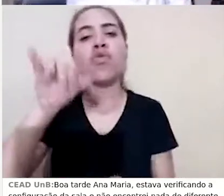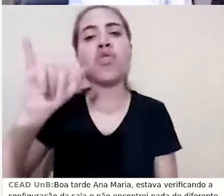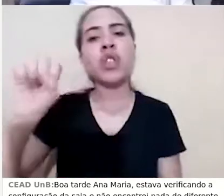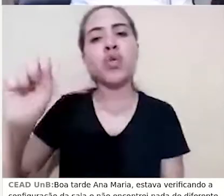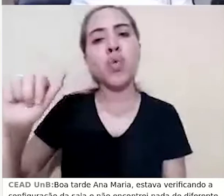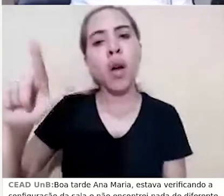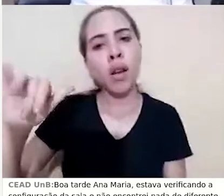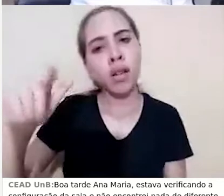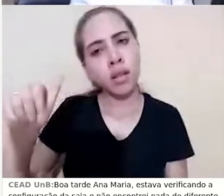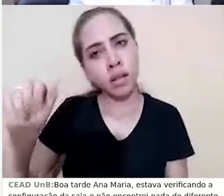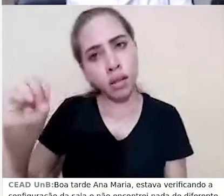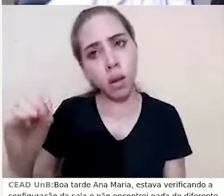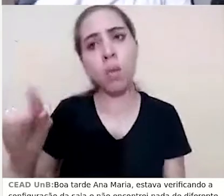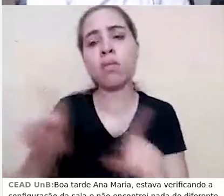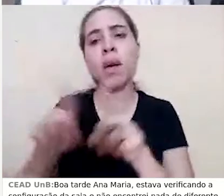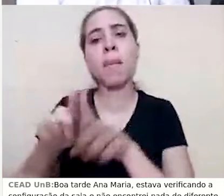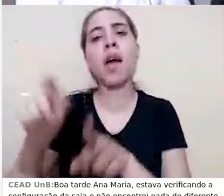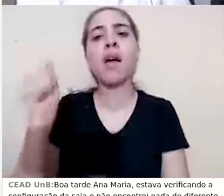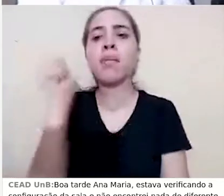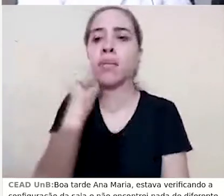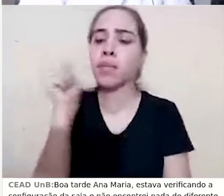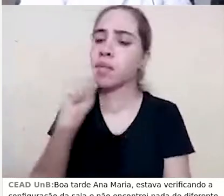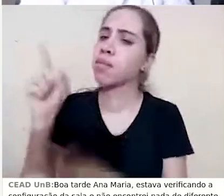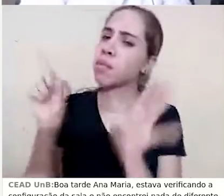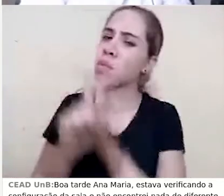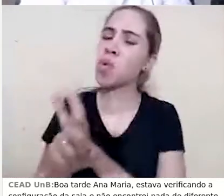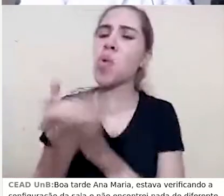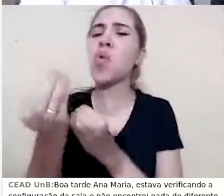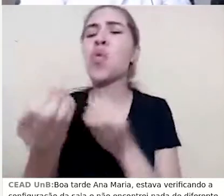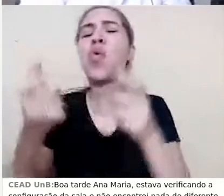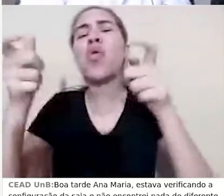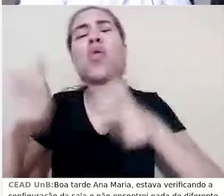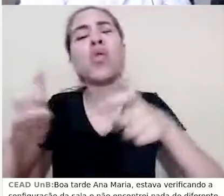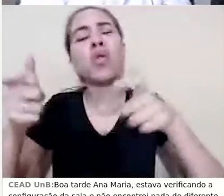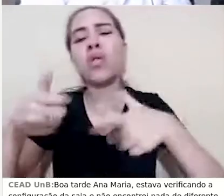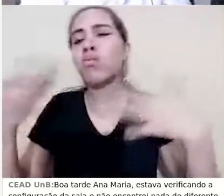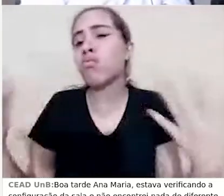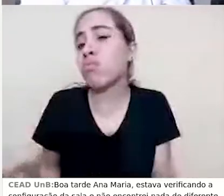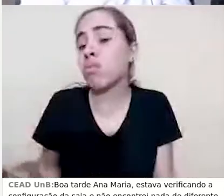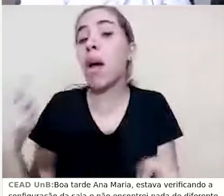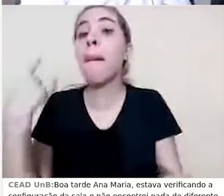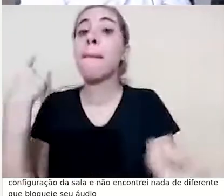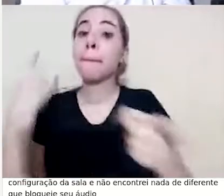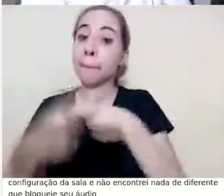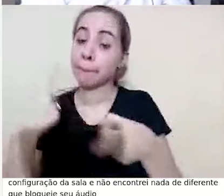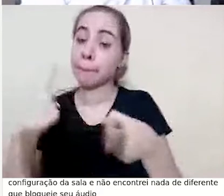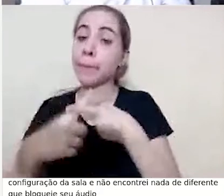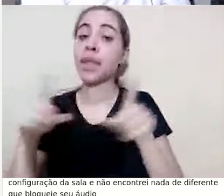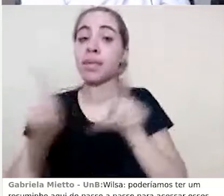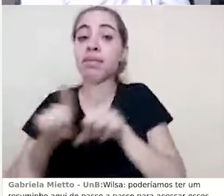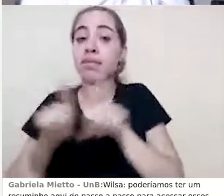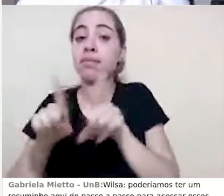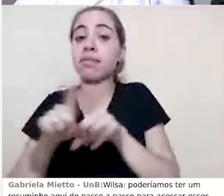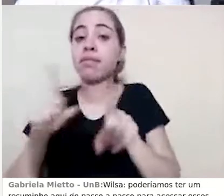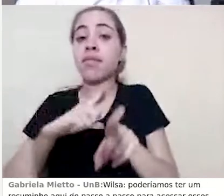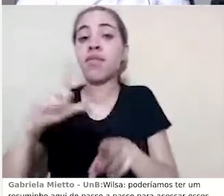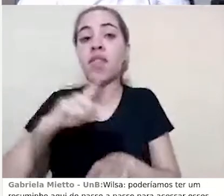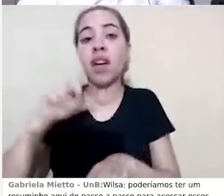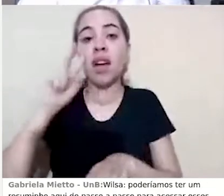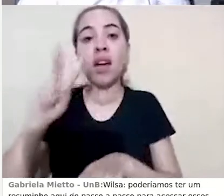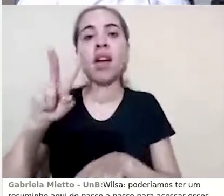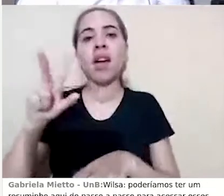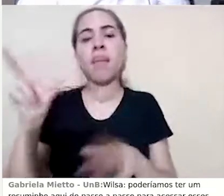A Carolina também pergunta, mas onde que isso é? Então, acho que, porque também, gente, a nossa tela fica muito